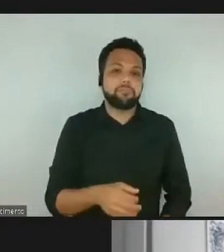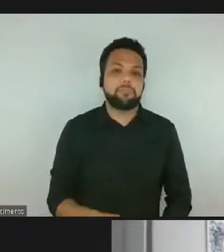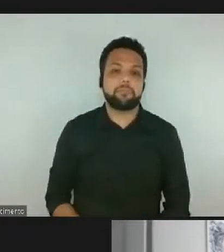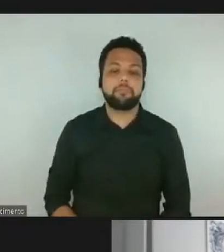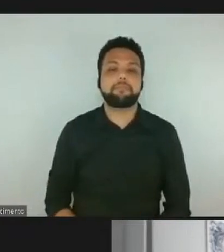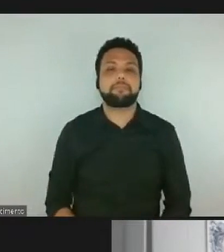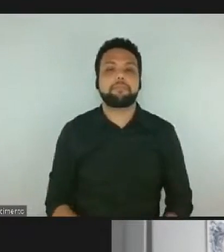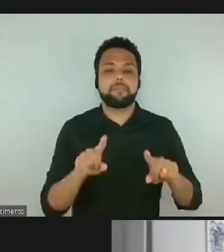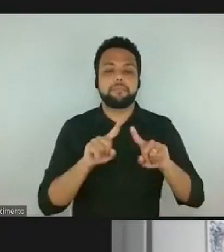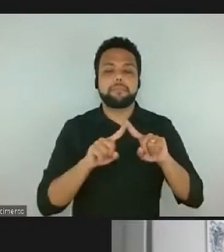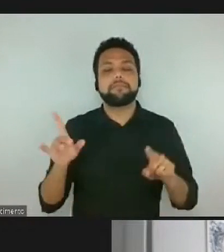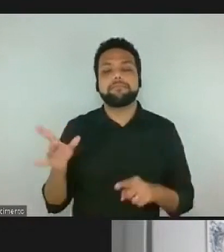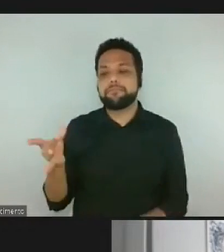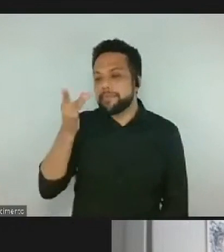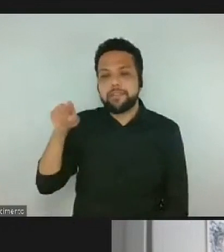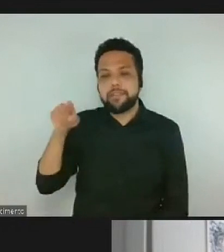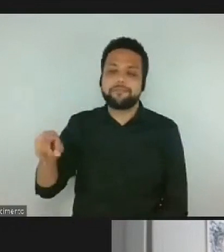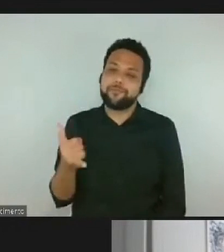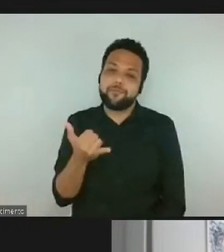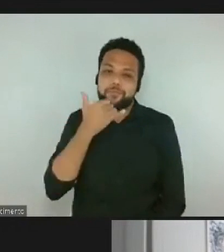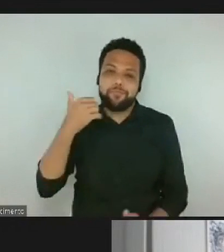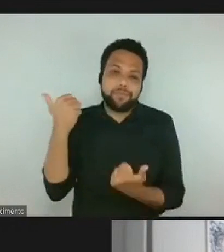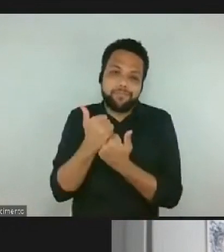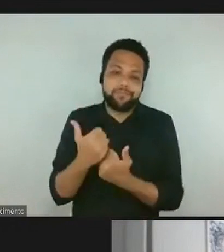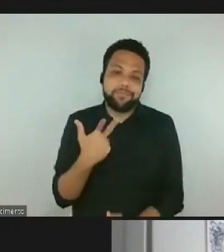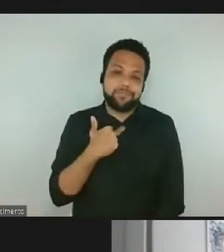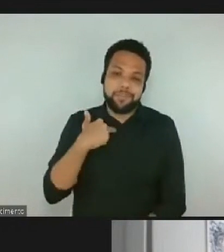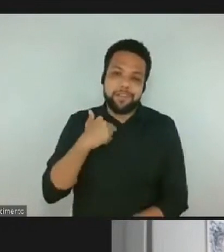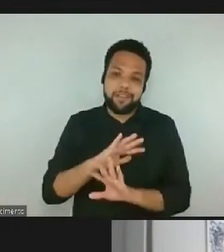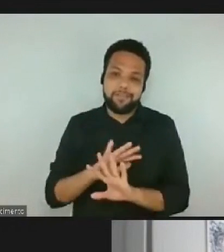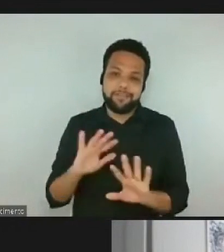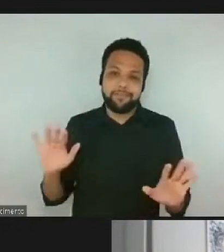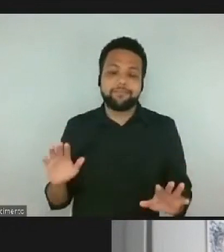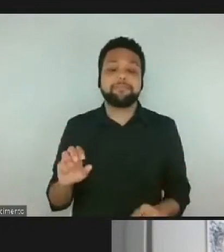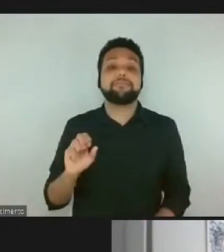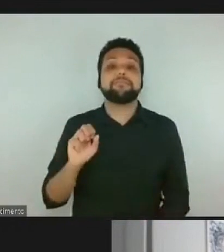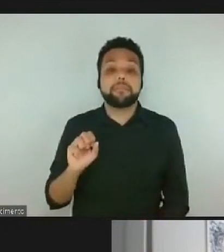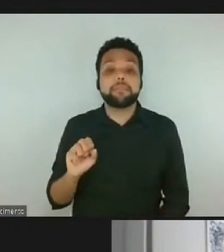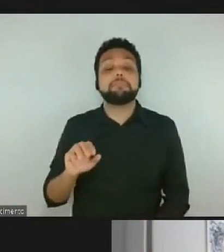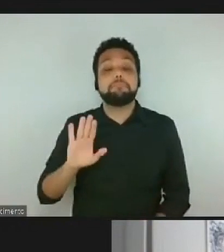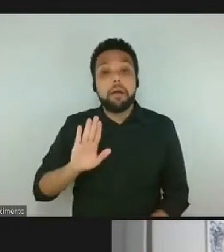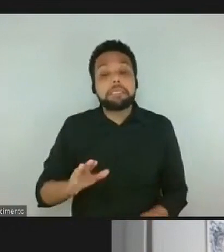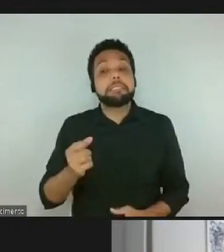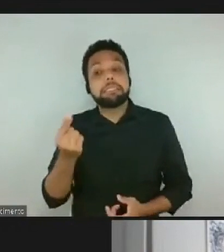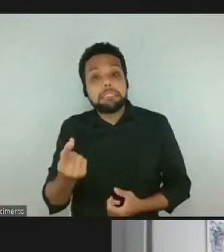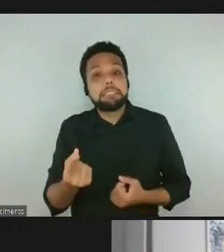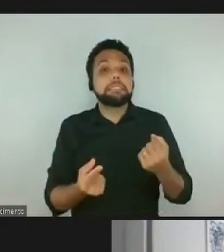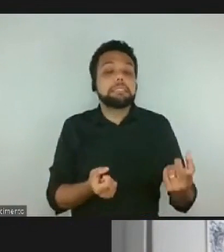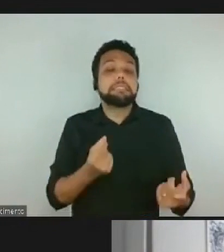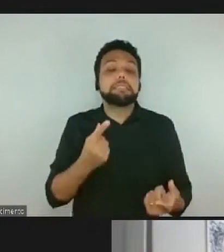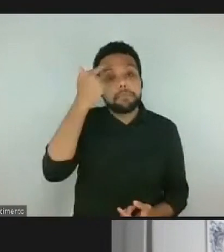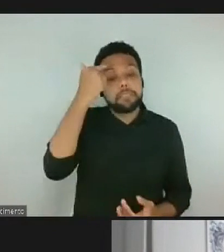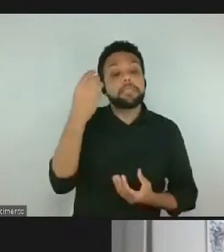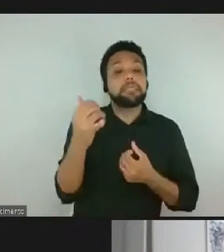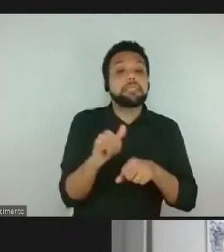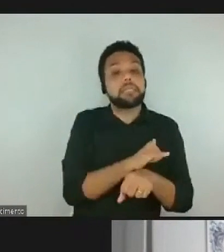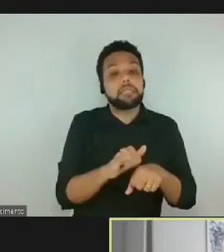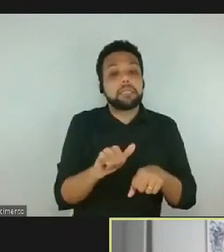mas o presencial é insubstituível, mas eu acho que situações e situações, eu acho que é.